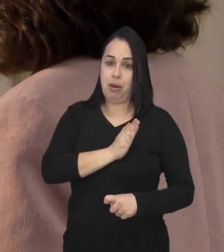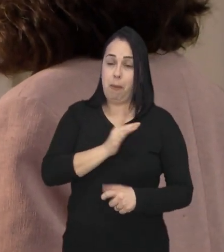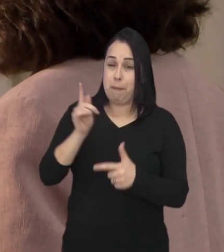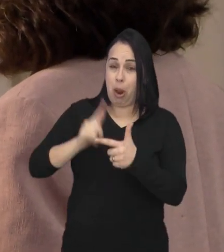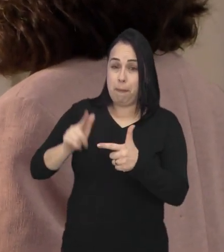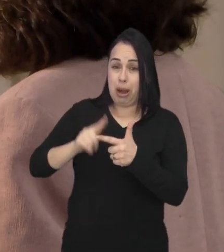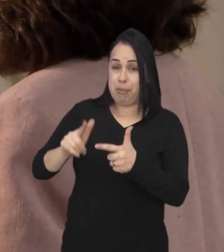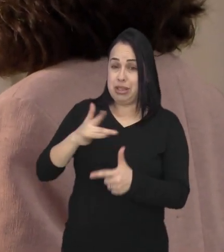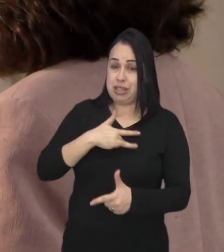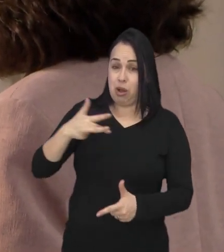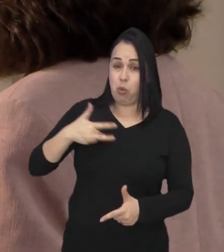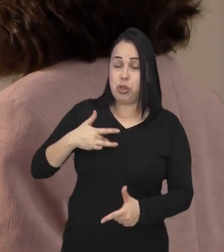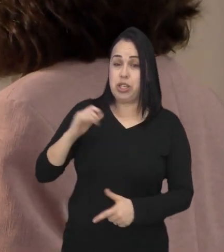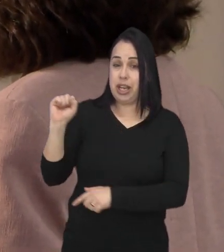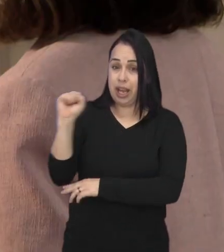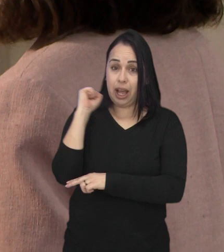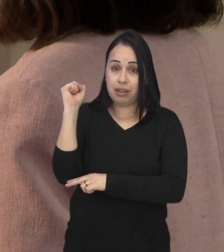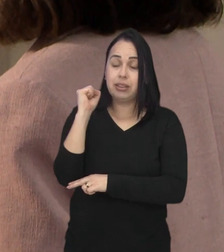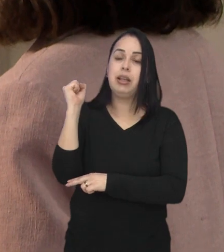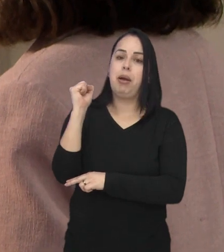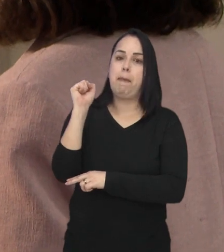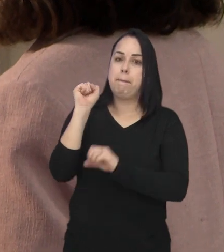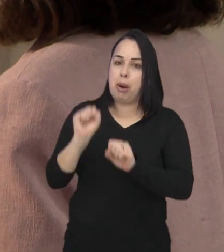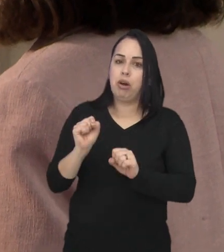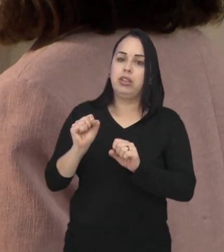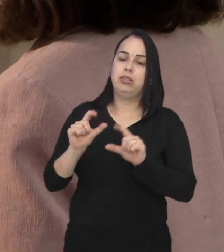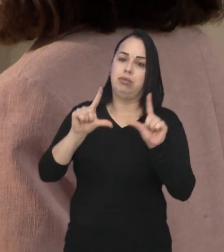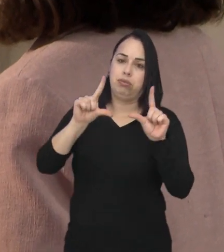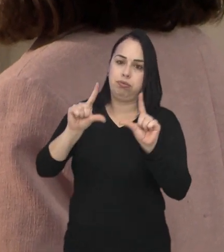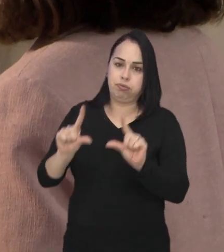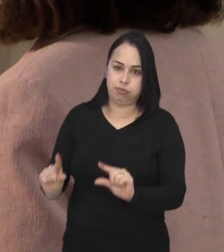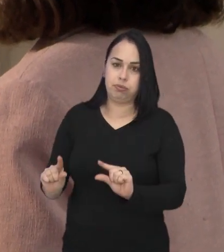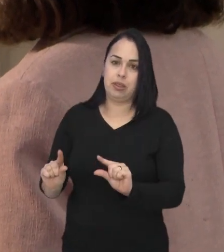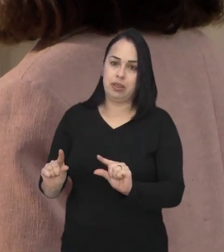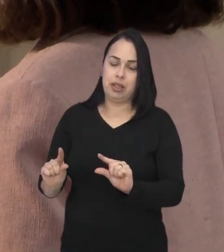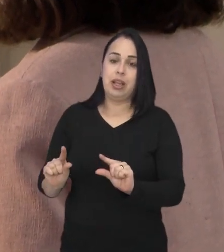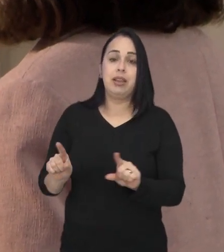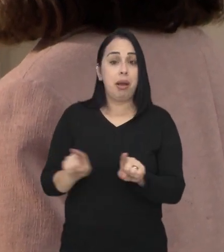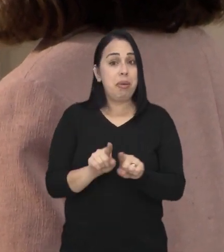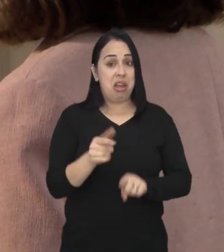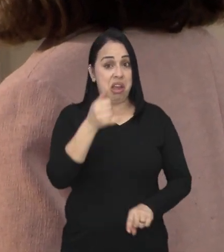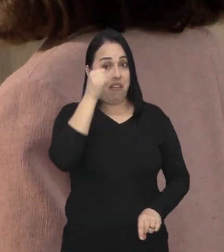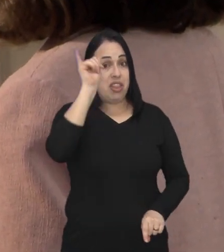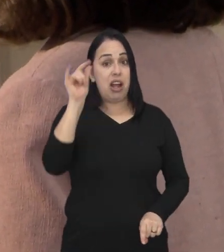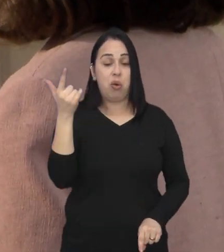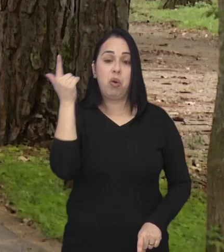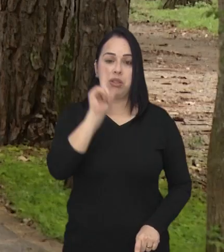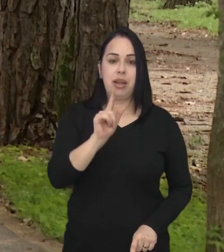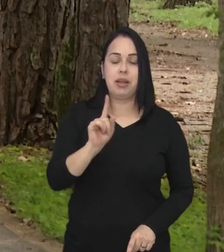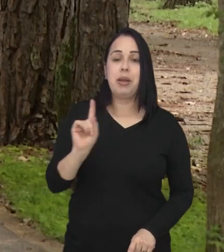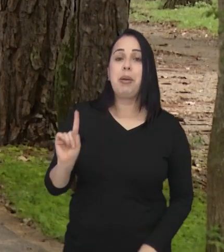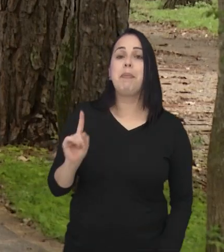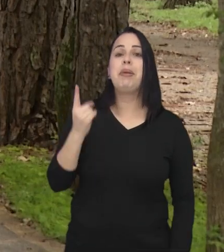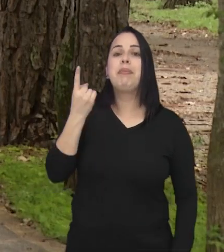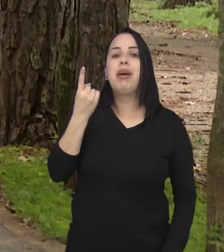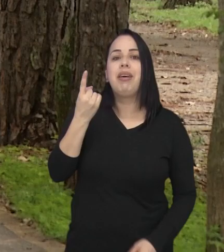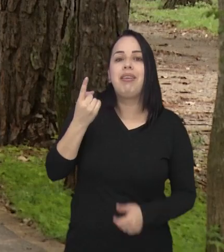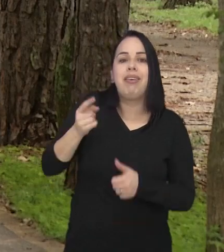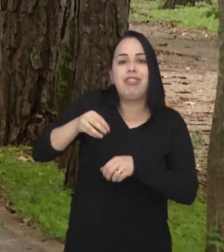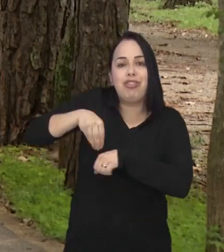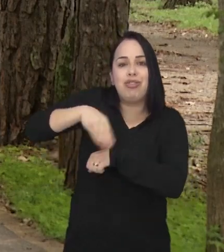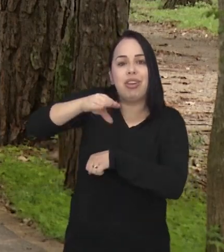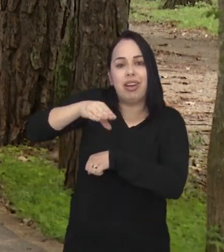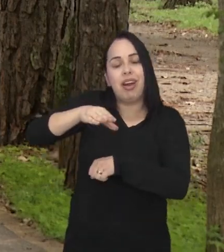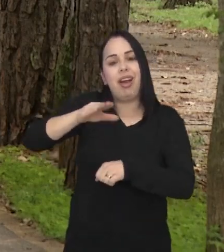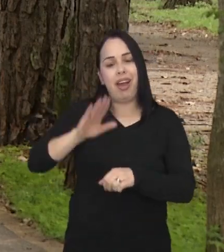muitos problemas de saúde graves podem ser amenizados ou até mesmo evitados. E o primeiro caminho